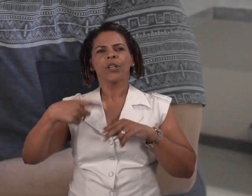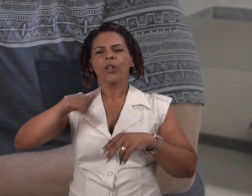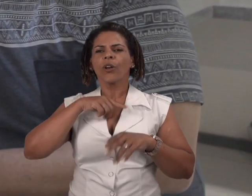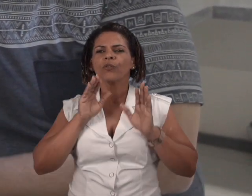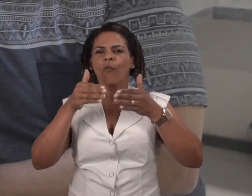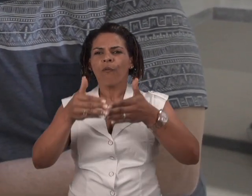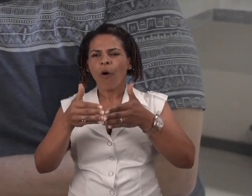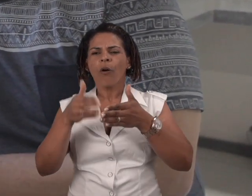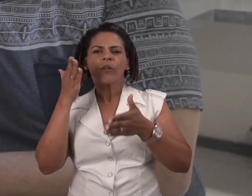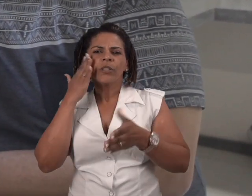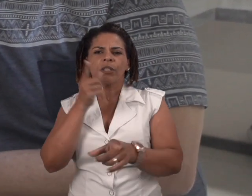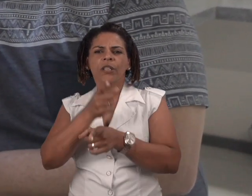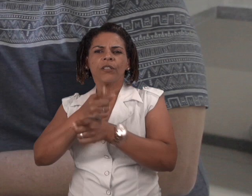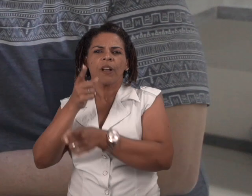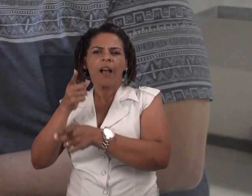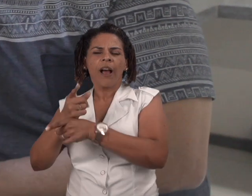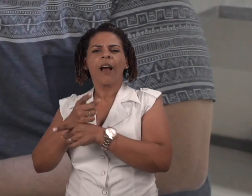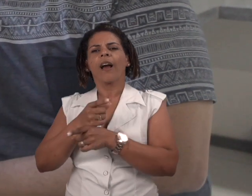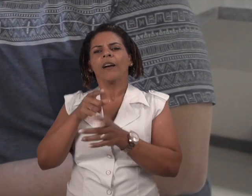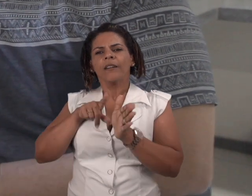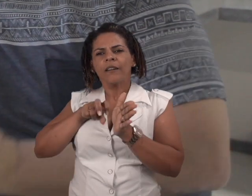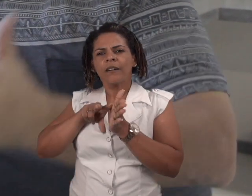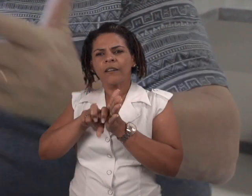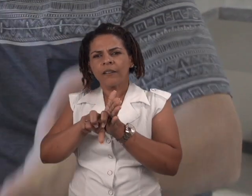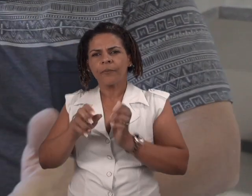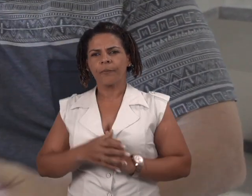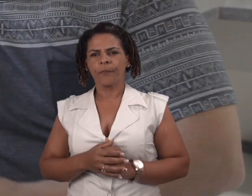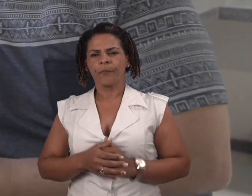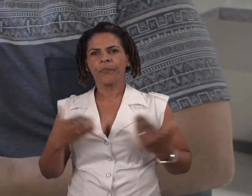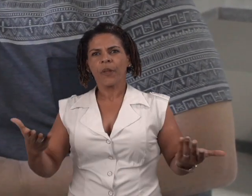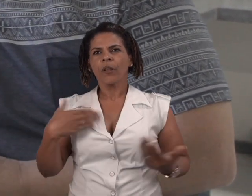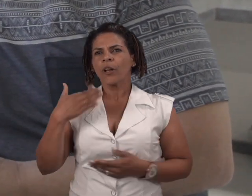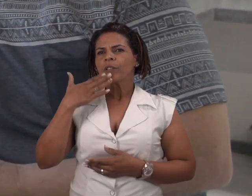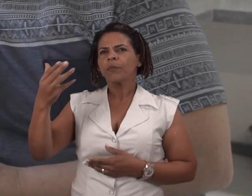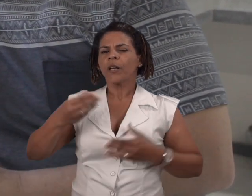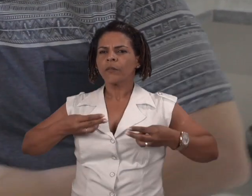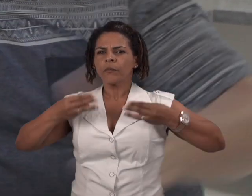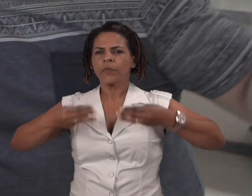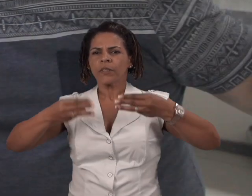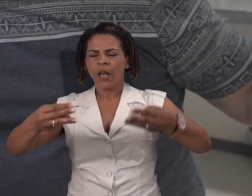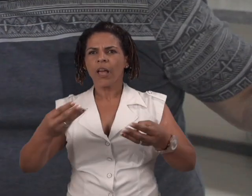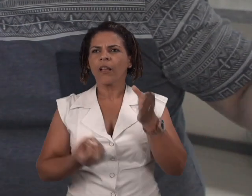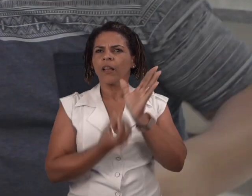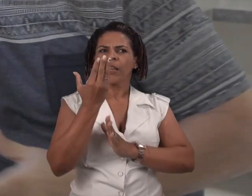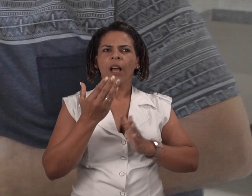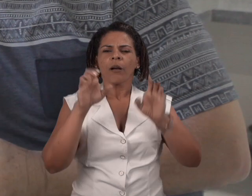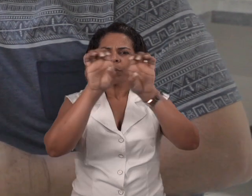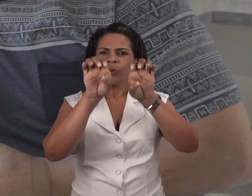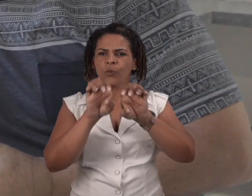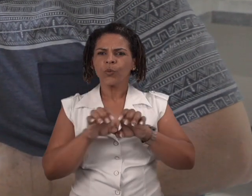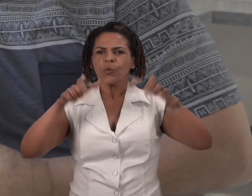nematóides, de análises fitopatológicas. Então, nós pleiteamos junto ao Ministério, montamos a estrutura,